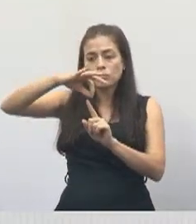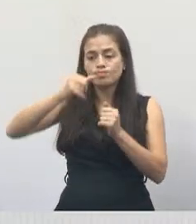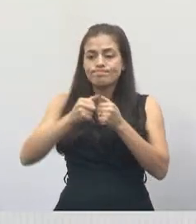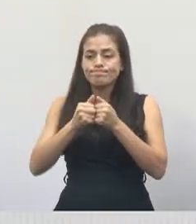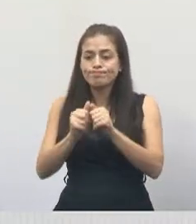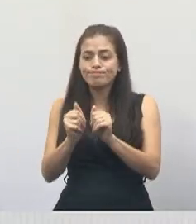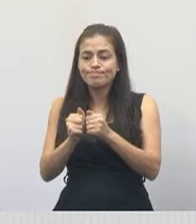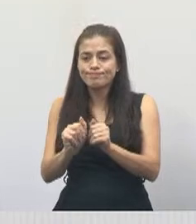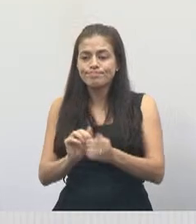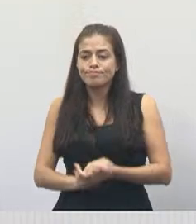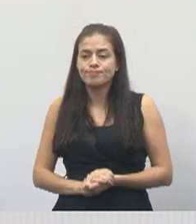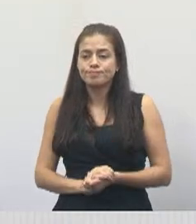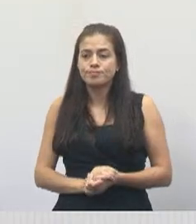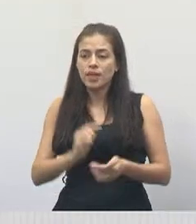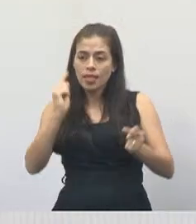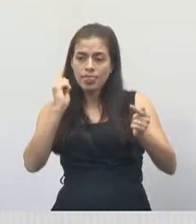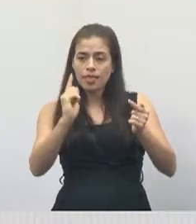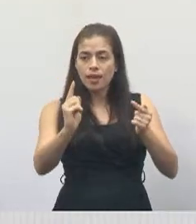A foto 9.